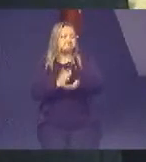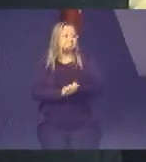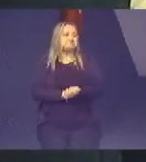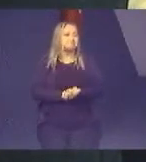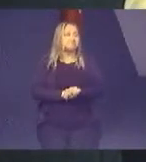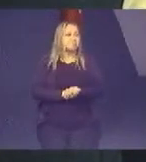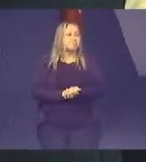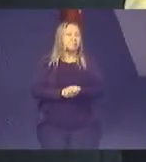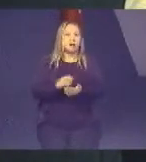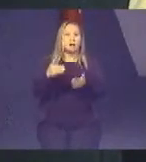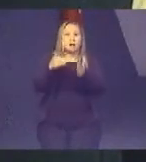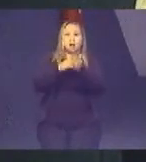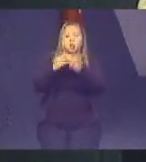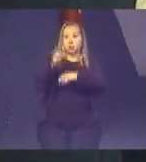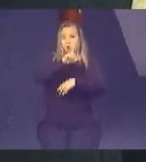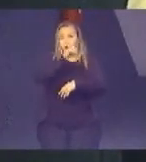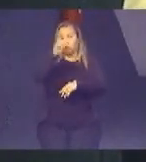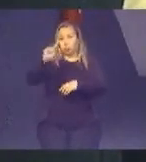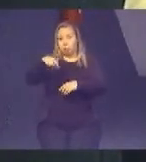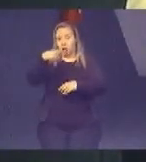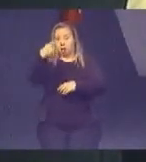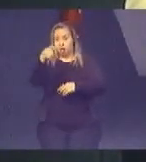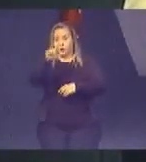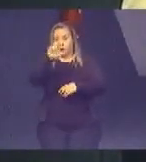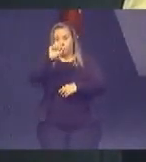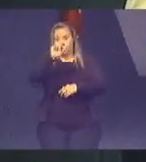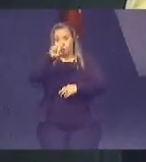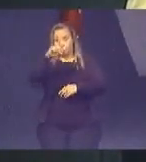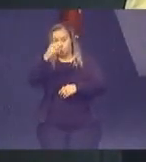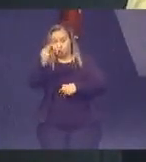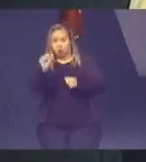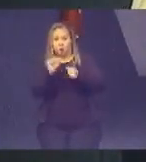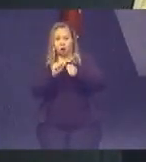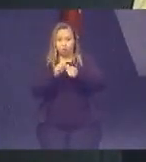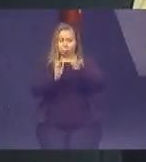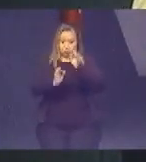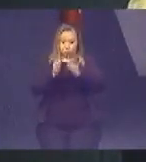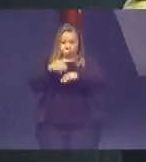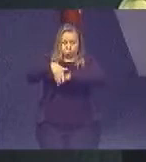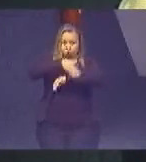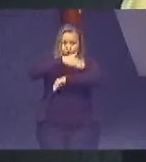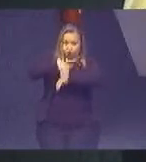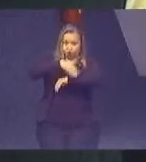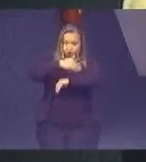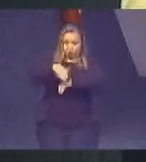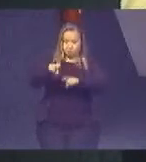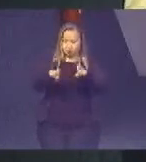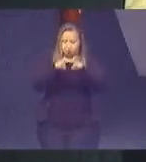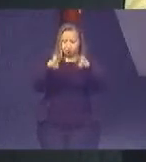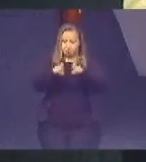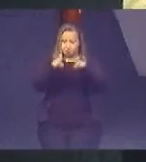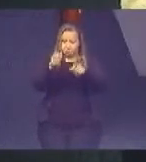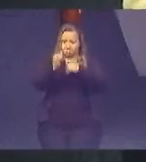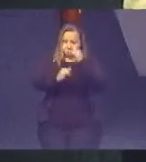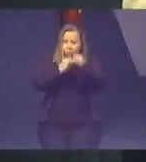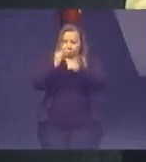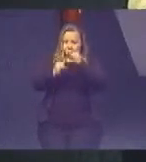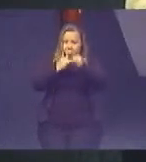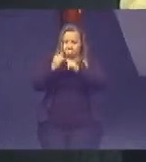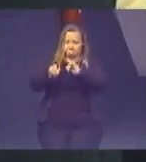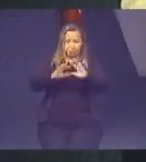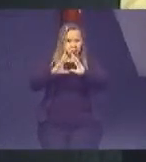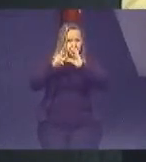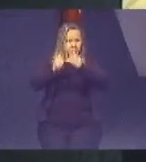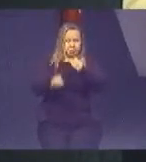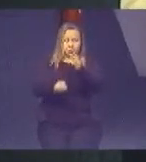No final do dia, depois do laudo, fizemos no Justiça no Bairro um sistema informatizado que foi totalmente